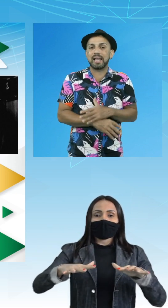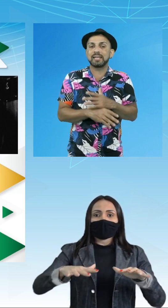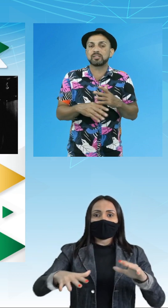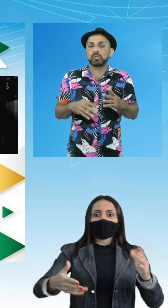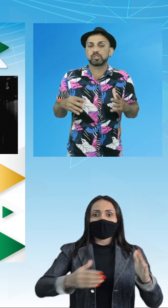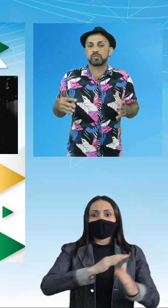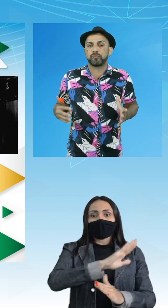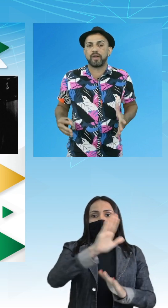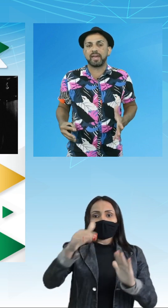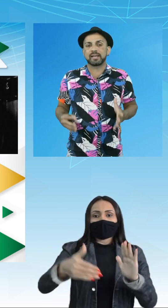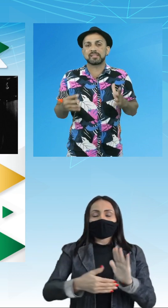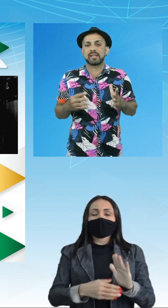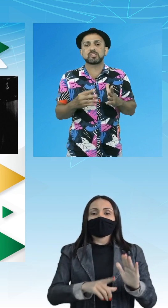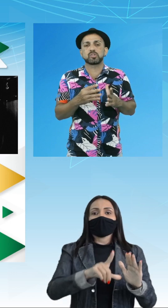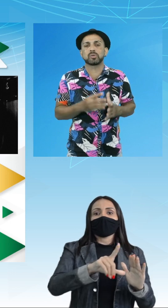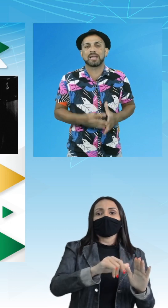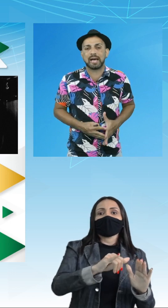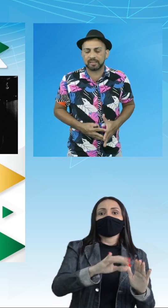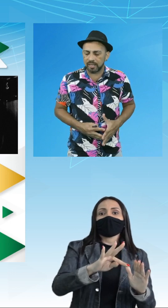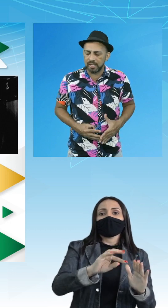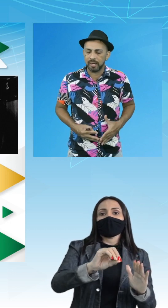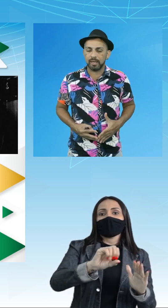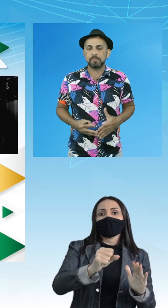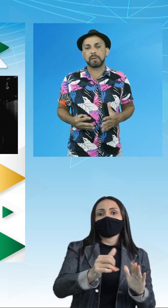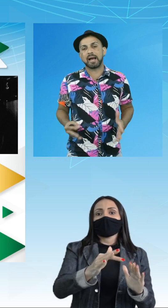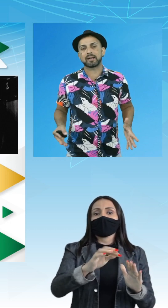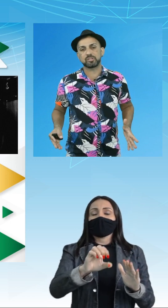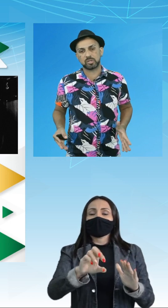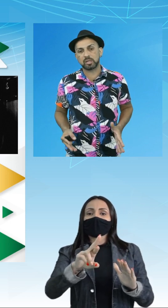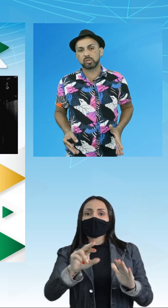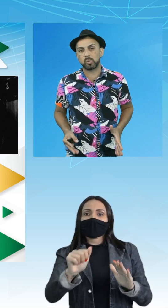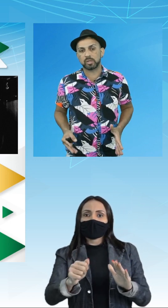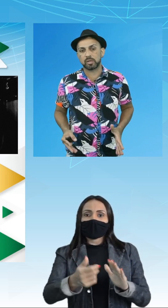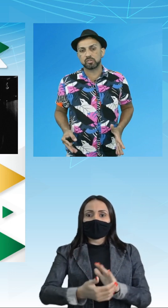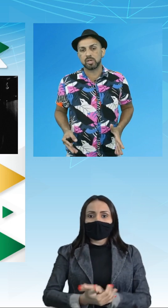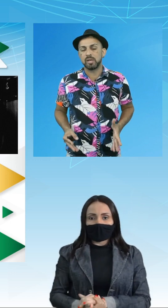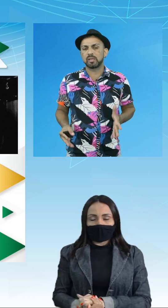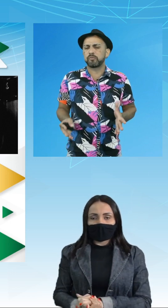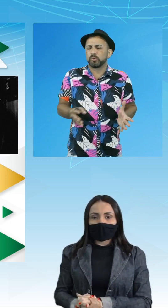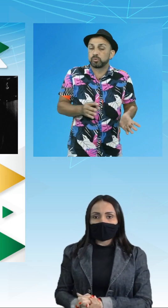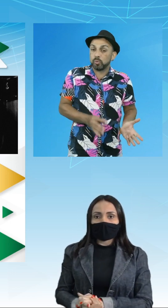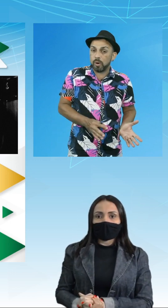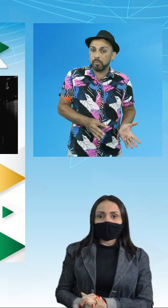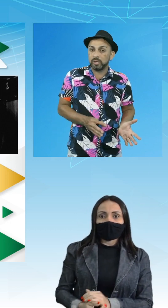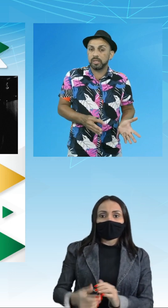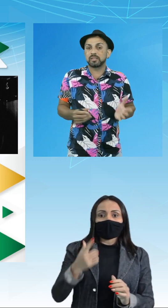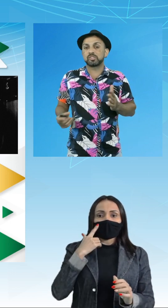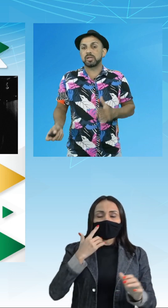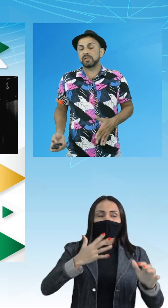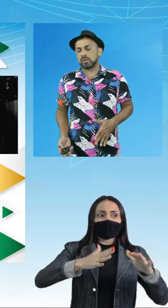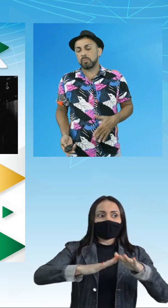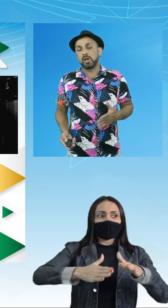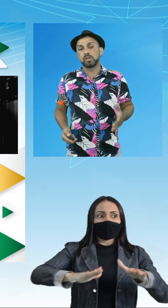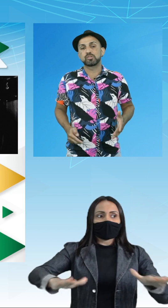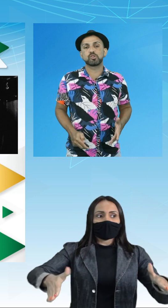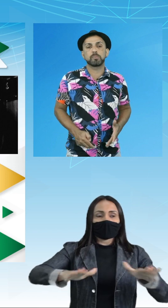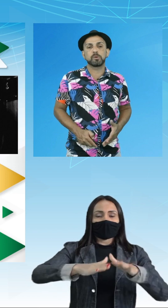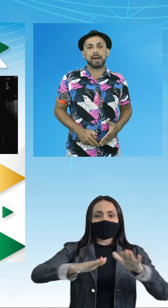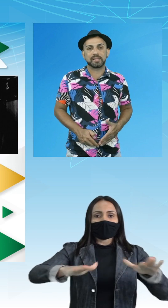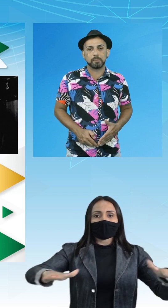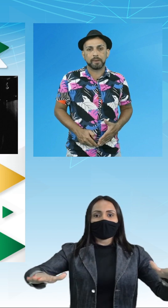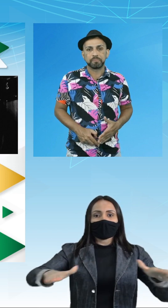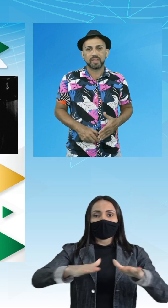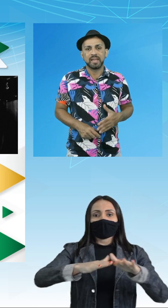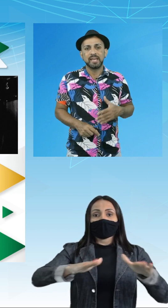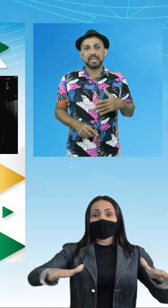a litosféria seccionada em placas tectônicas, que flutuam e deslizam sobre